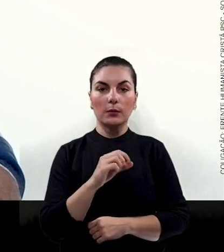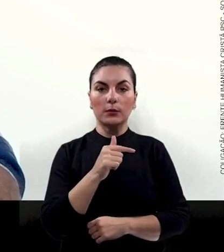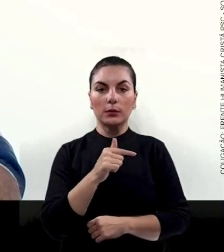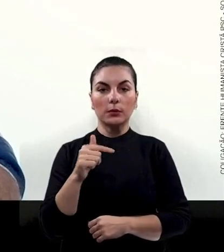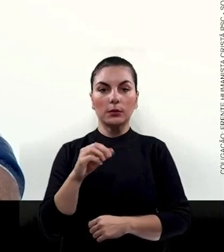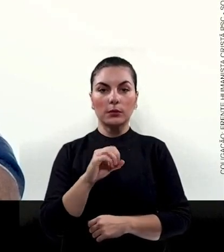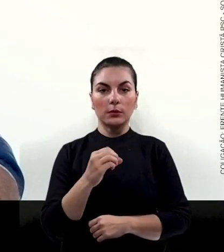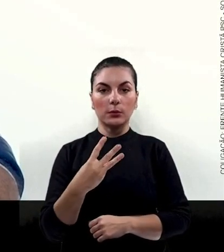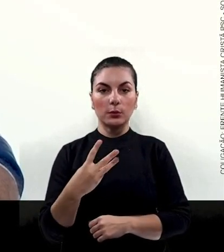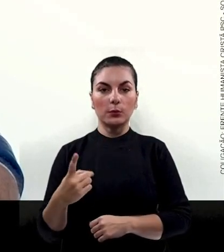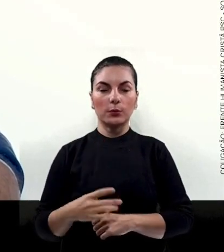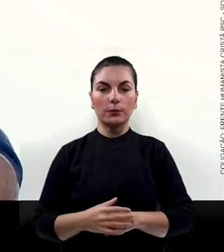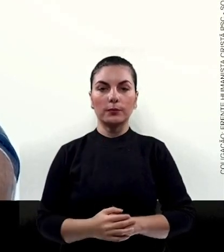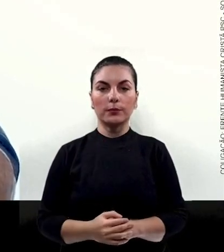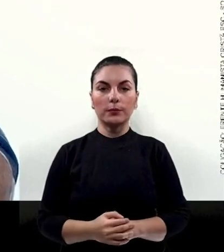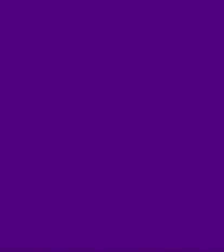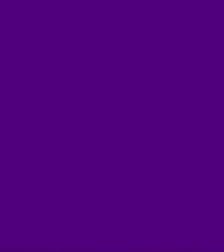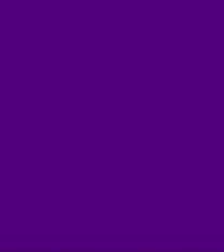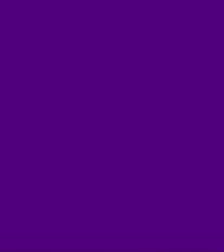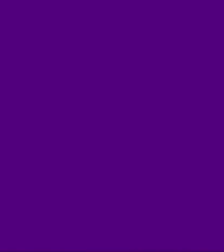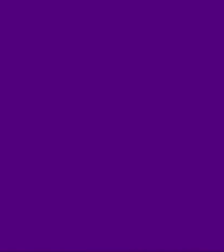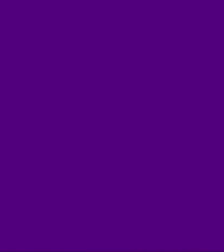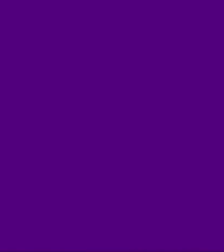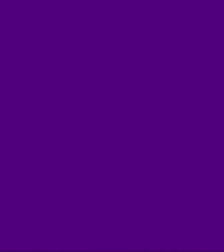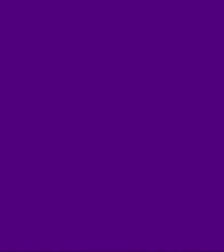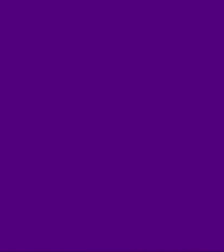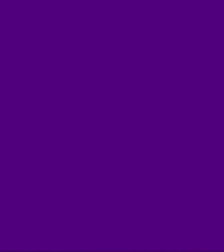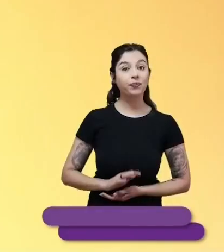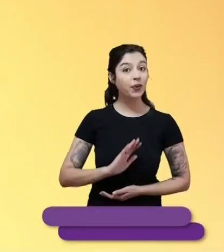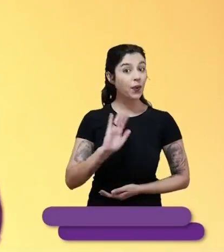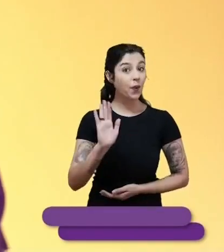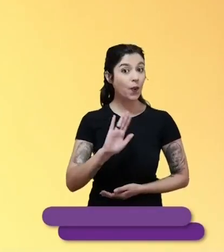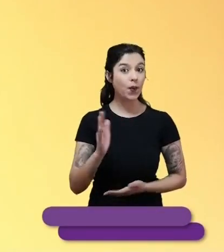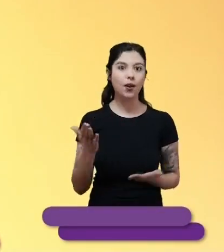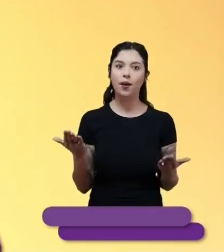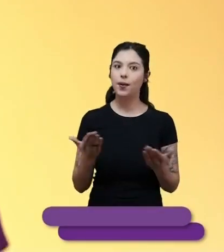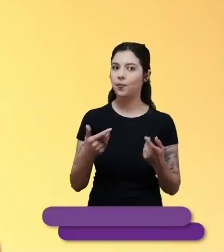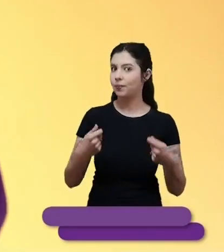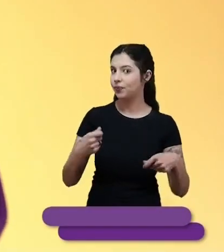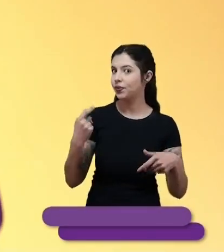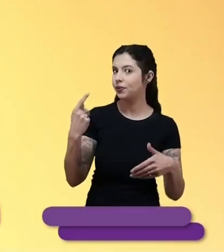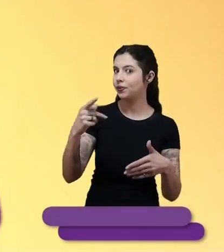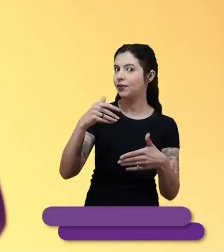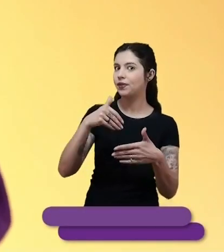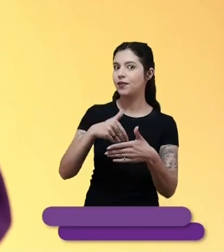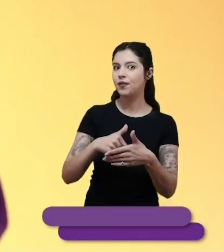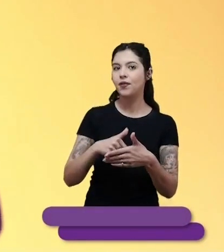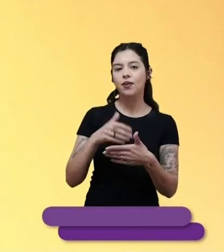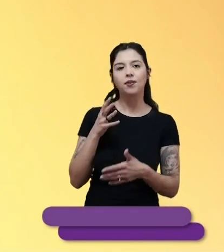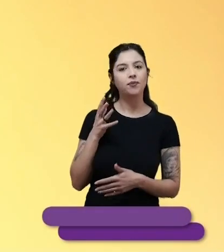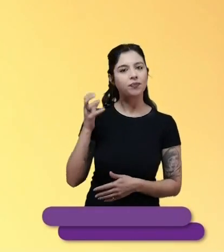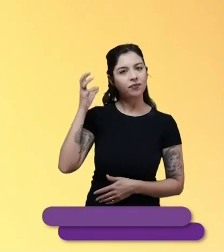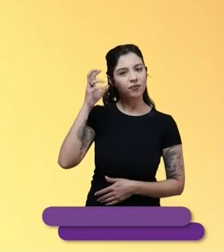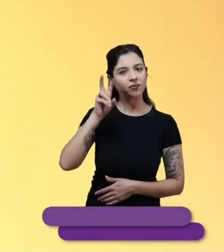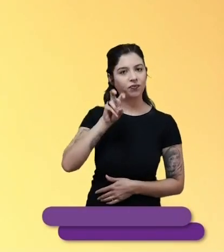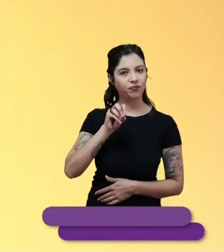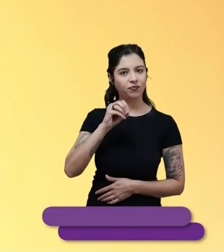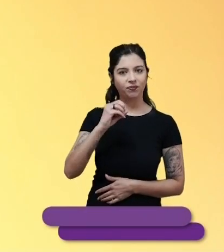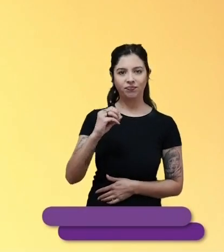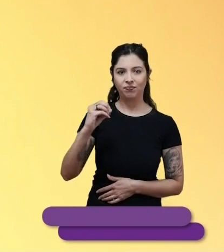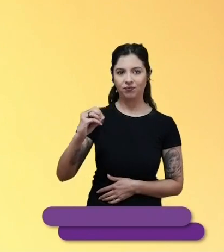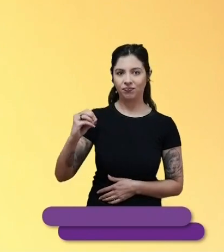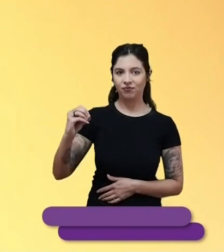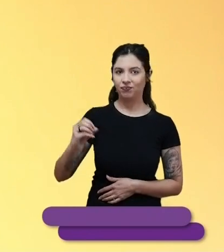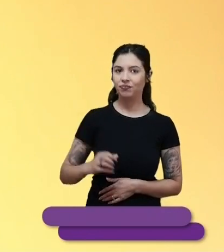Preto do Ferro Velho, 77031. Pessoal. Oi, agora eu preciso do teu voto. Luciana Genro,